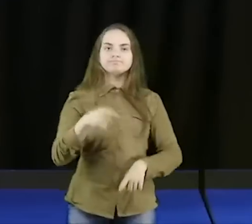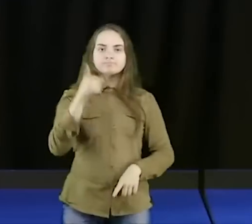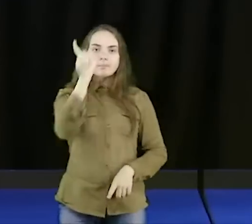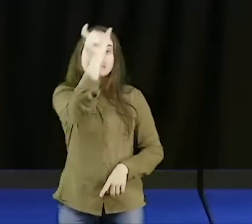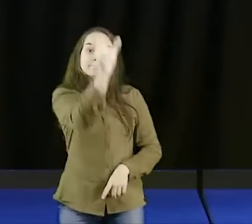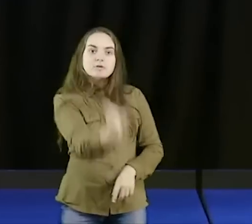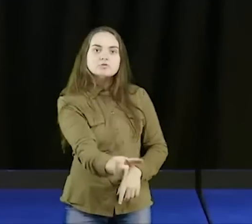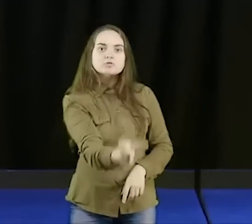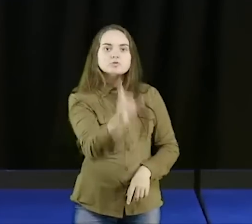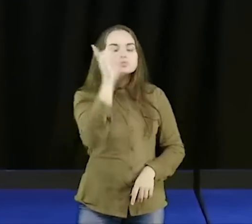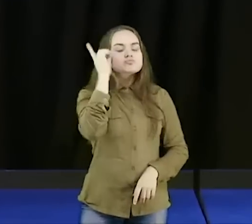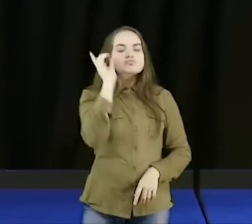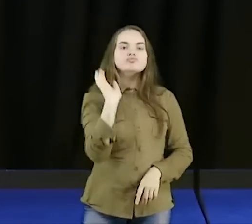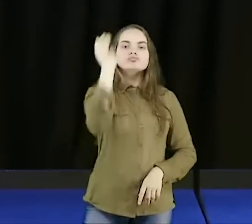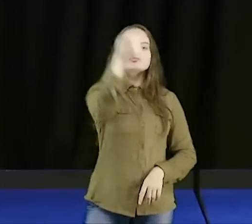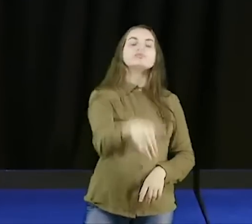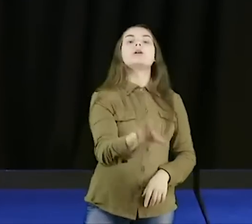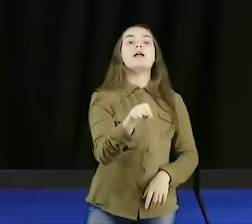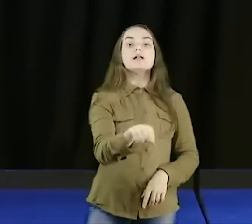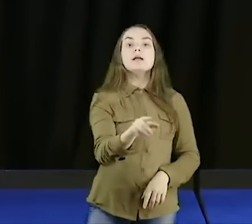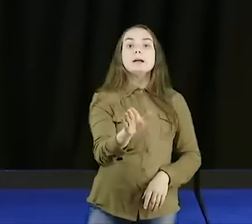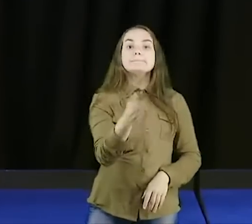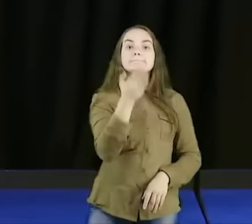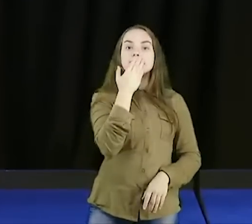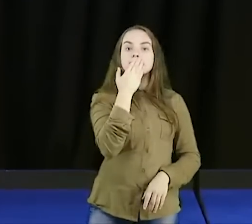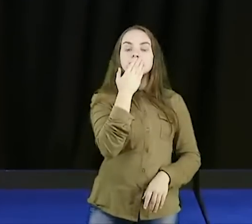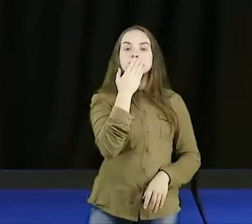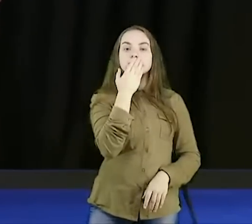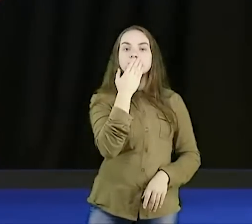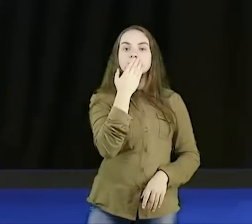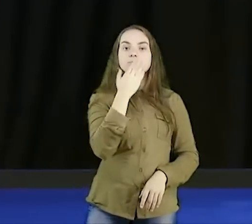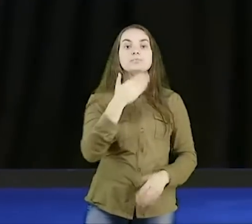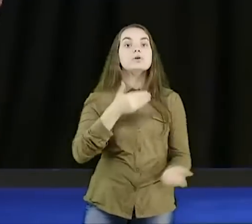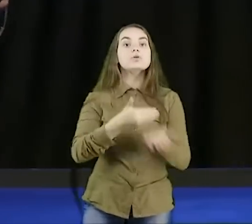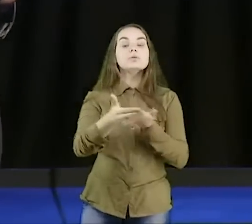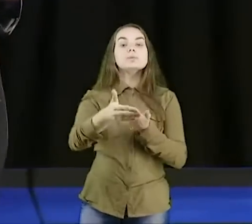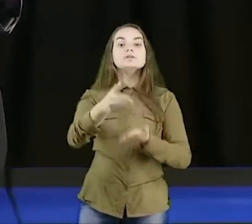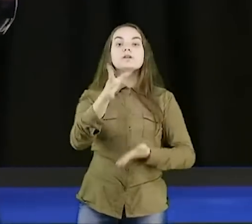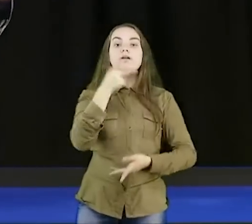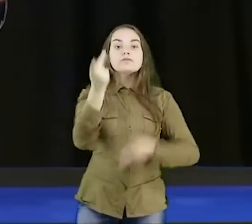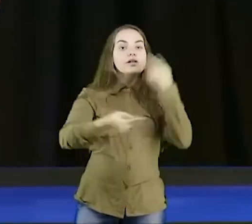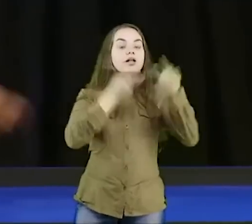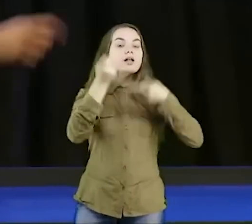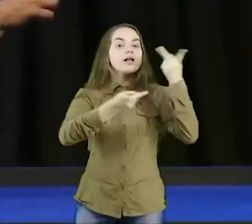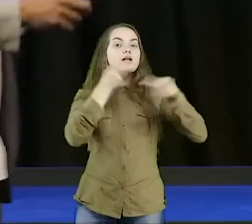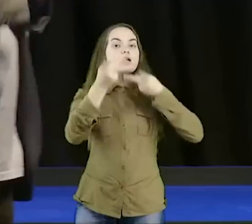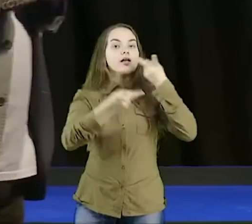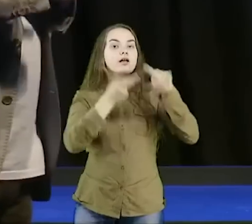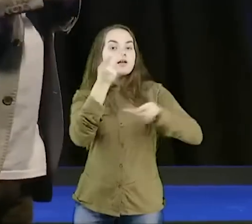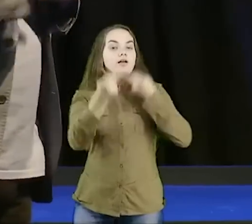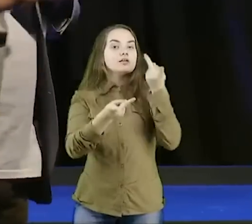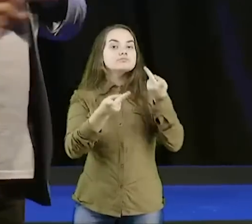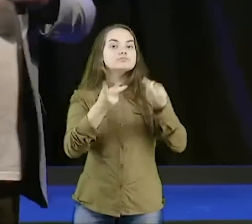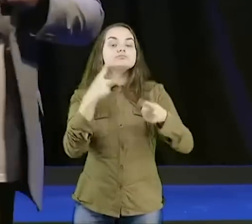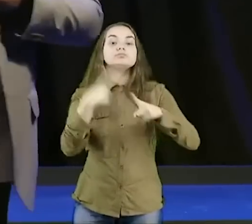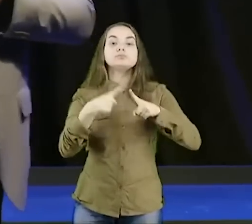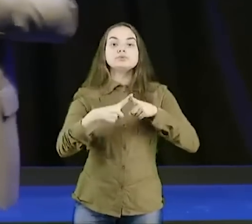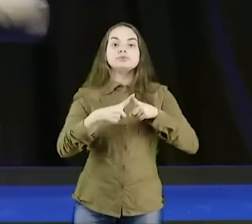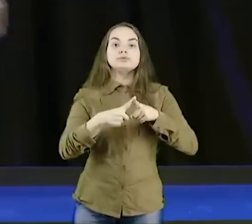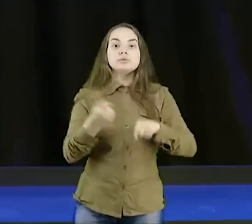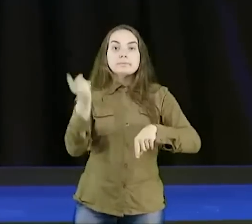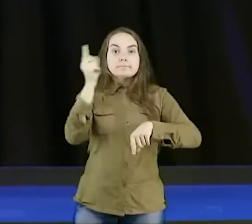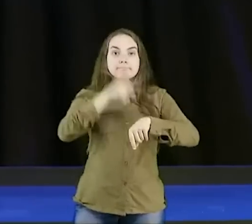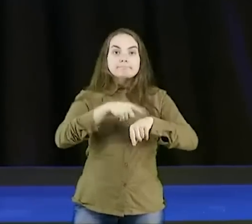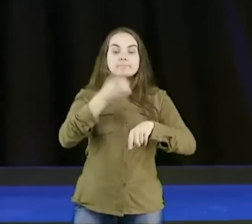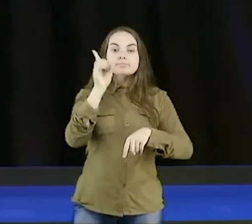ele era mudo, e ele começou a falar, foi isso que aconteceu, porque quando o espírito imundo, ele